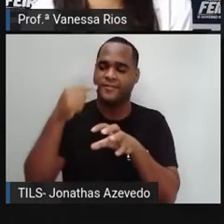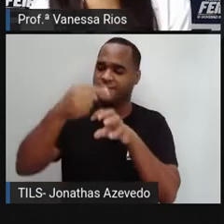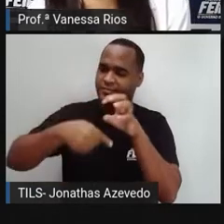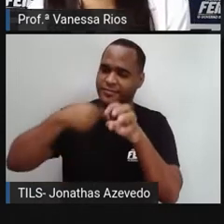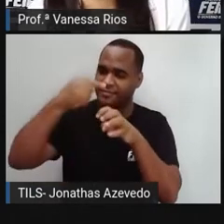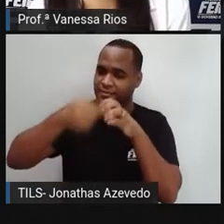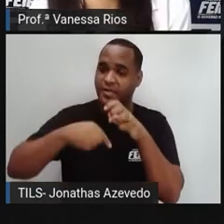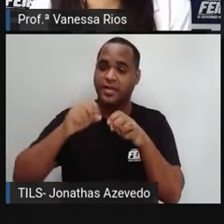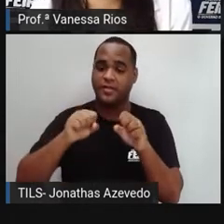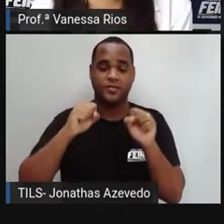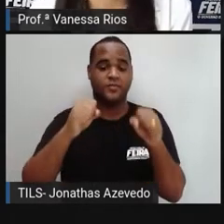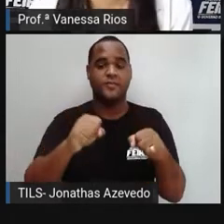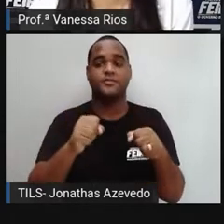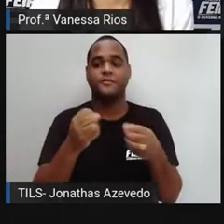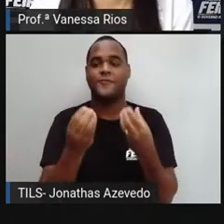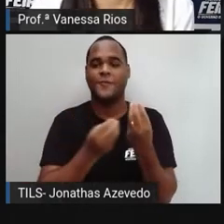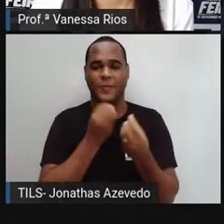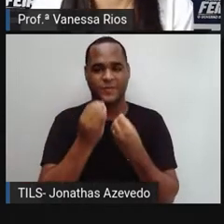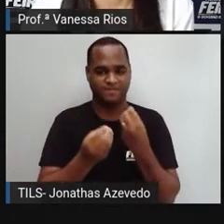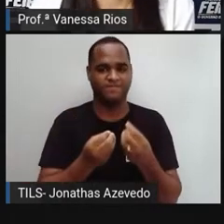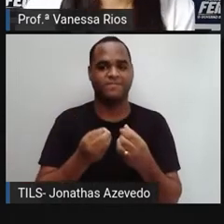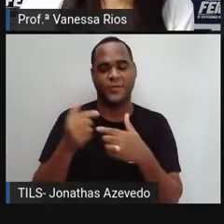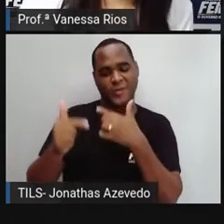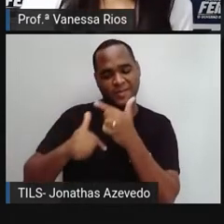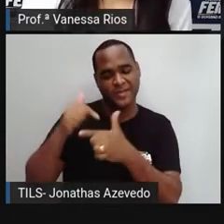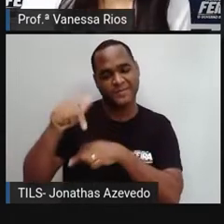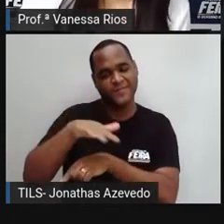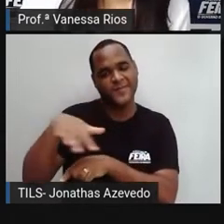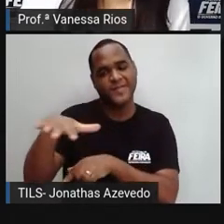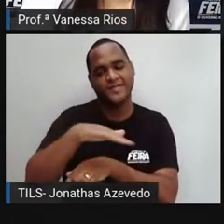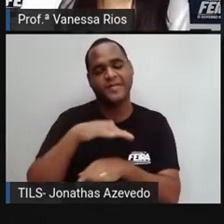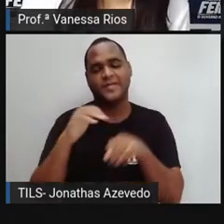têm se destacado como empreendedores.